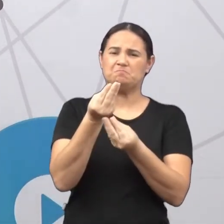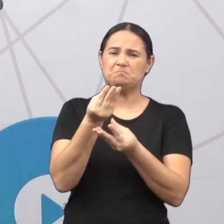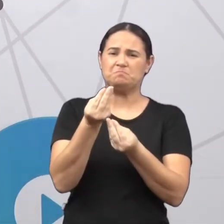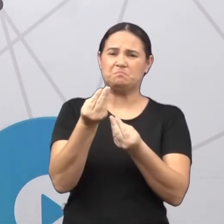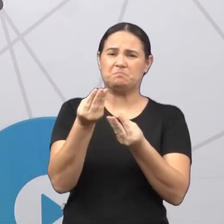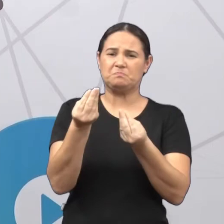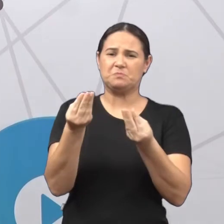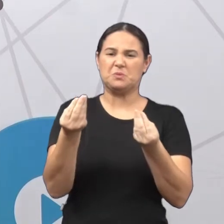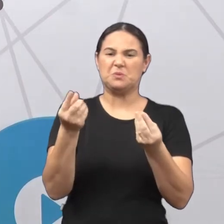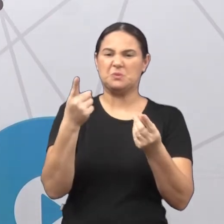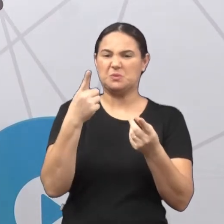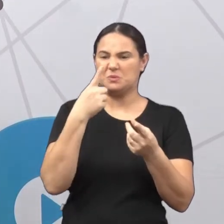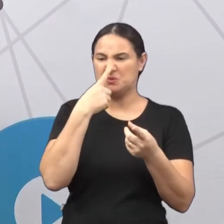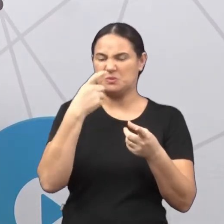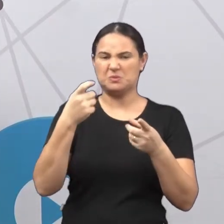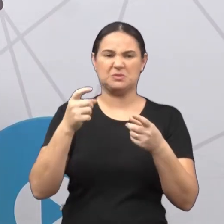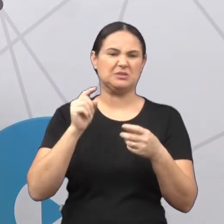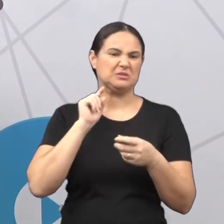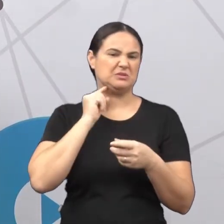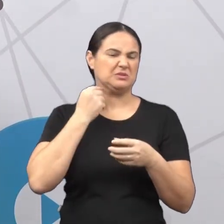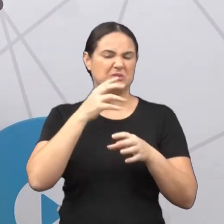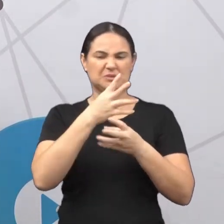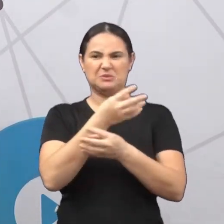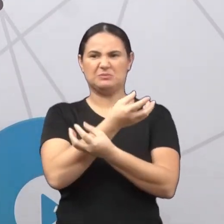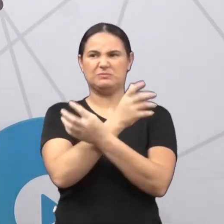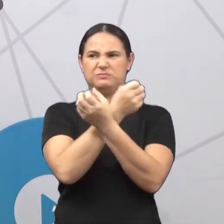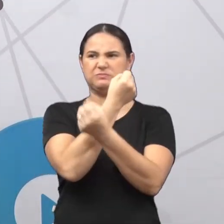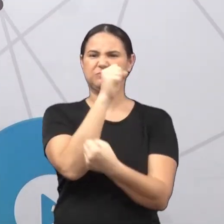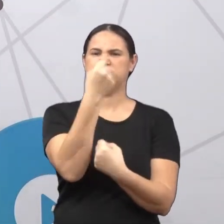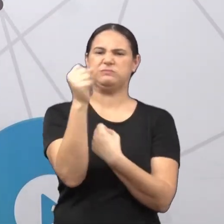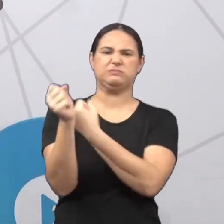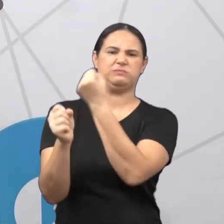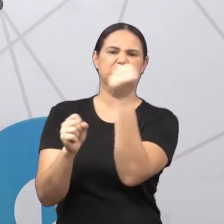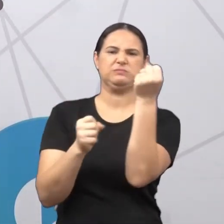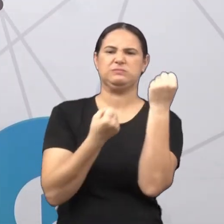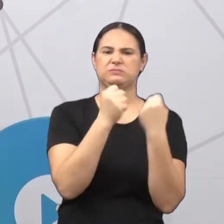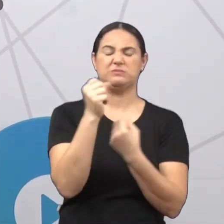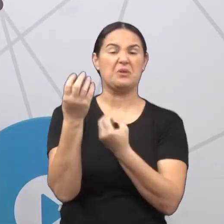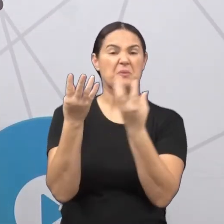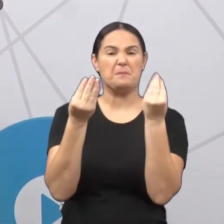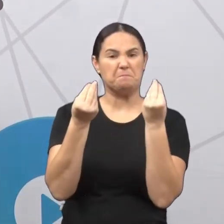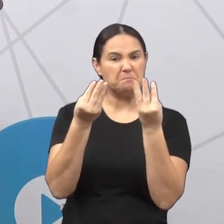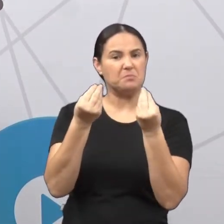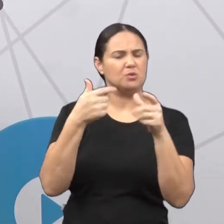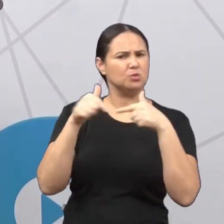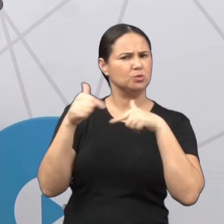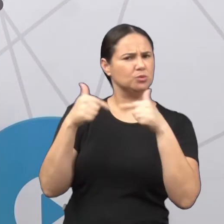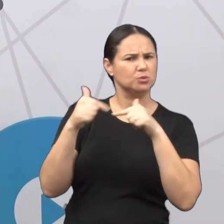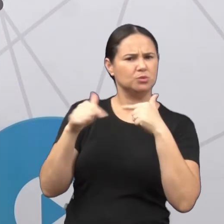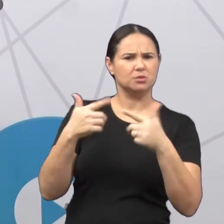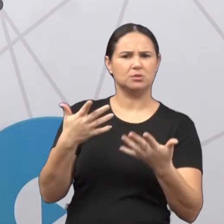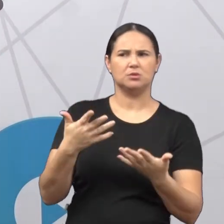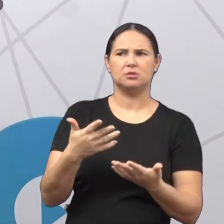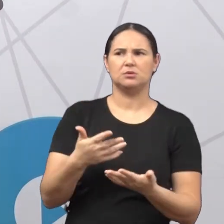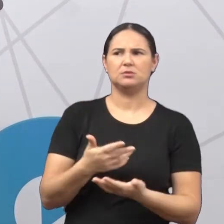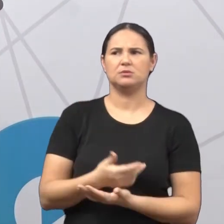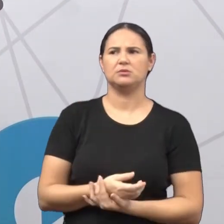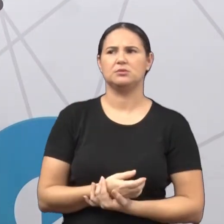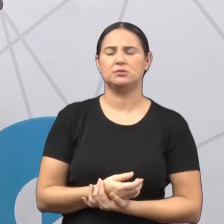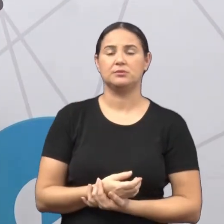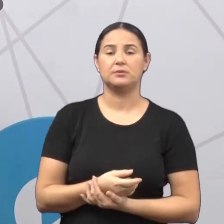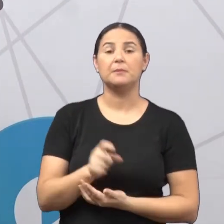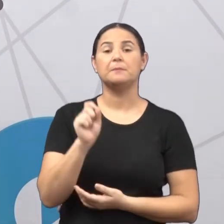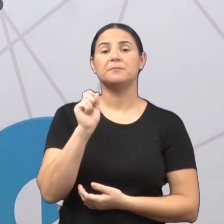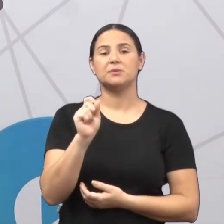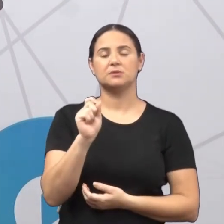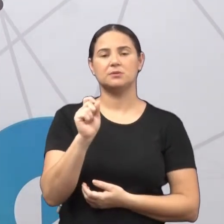possuem muita poluição. Por quê? Porque as indústrias trabalham excessivamente, né? Muito, exaustivamente. Para